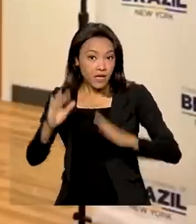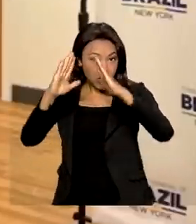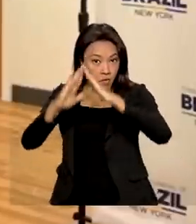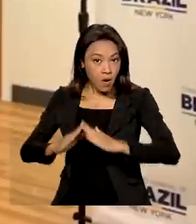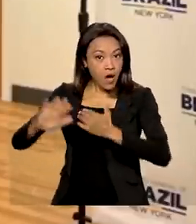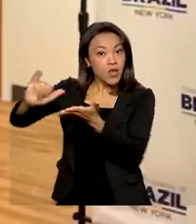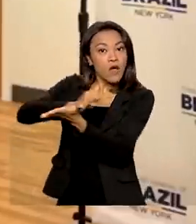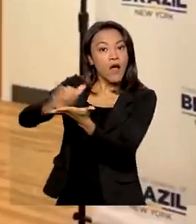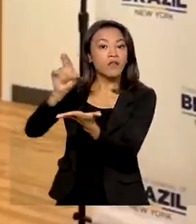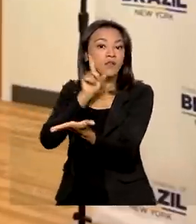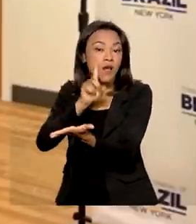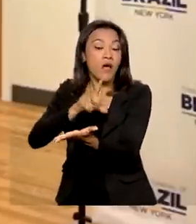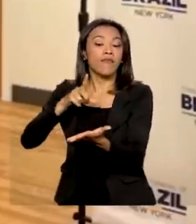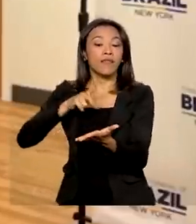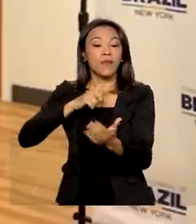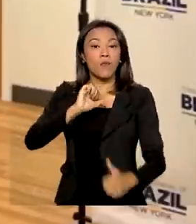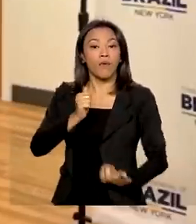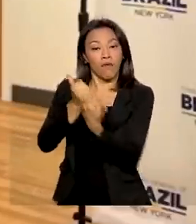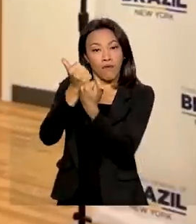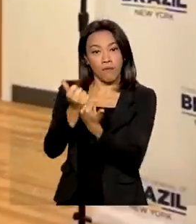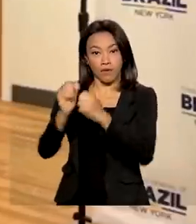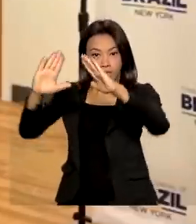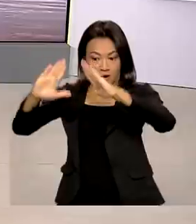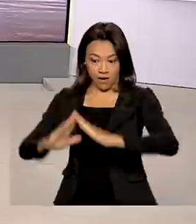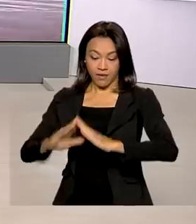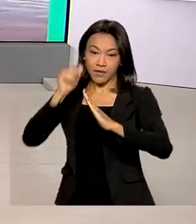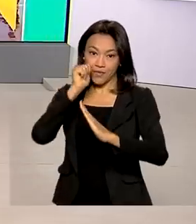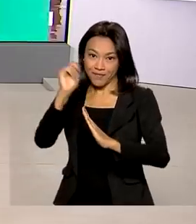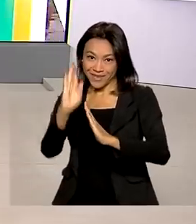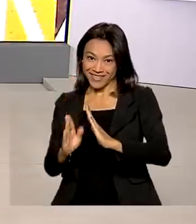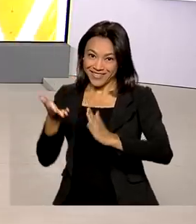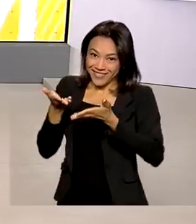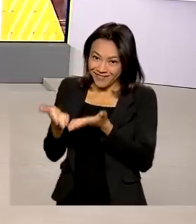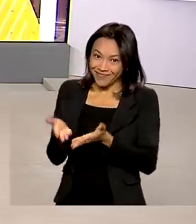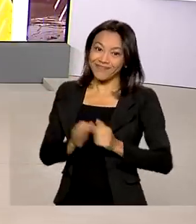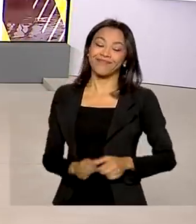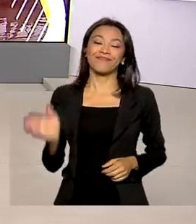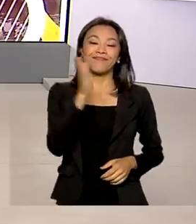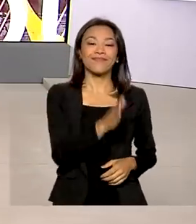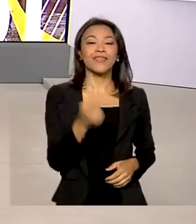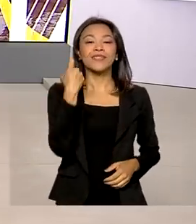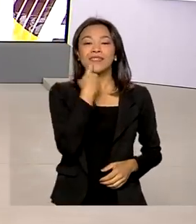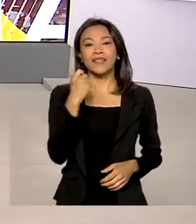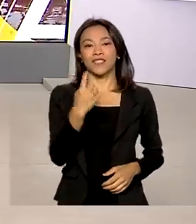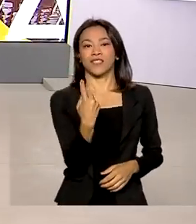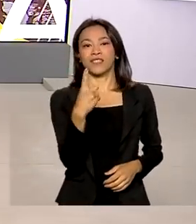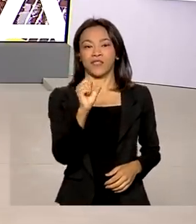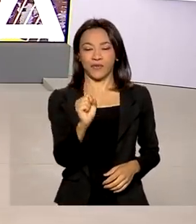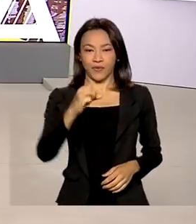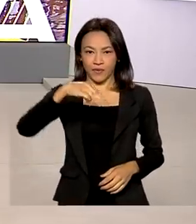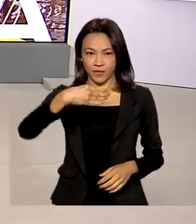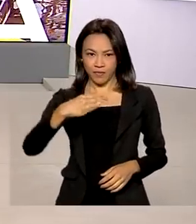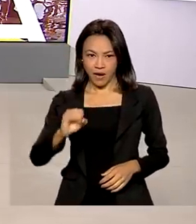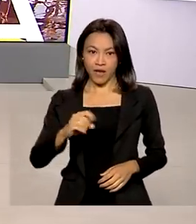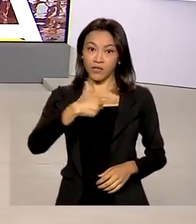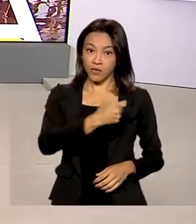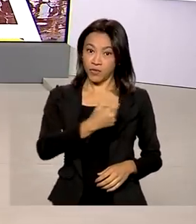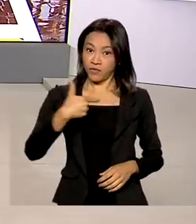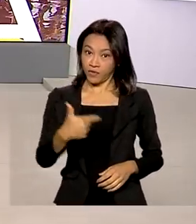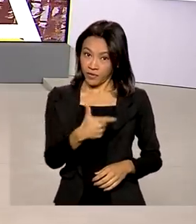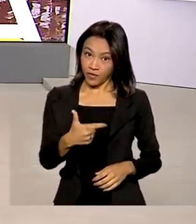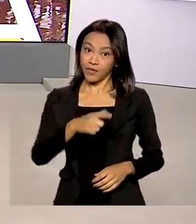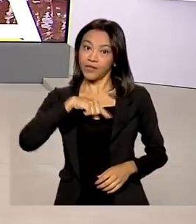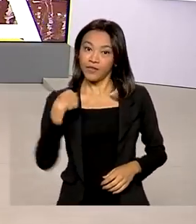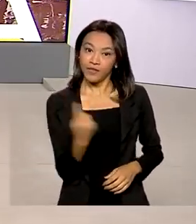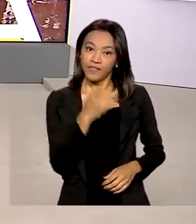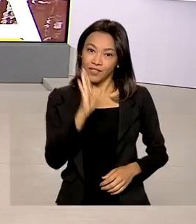contar com o apoio do Espaço da Mulher Brasileira. Sexta-feira, 18 de março de 2022,